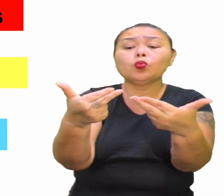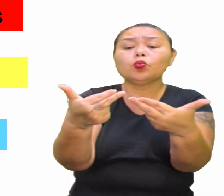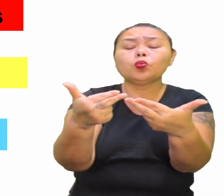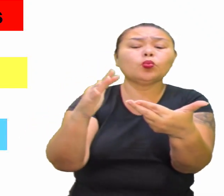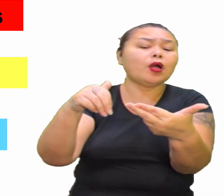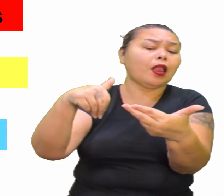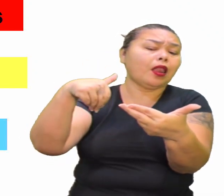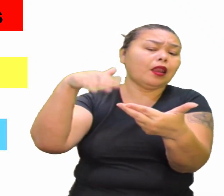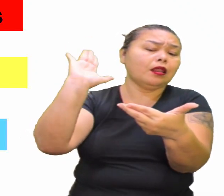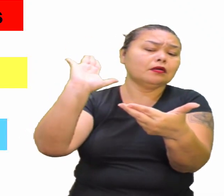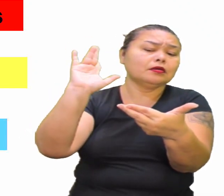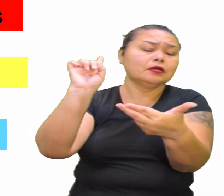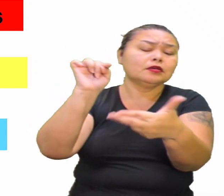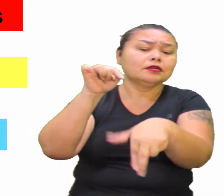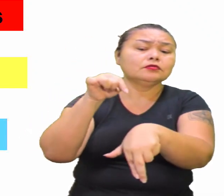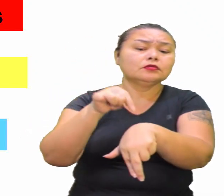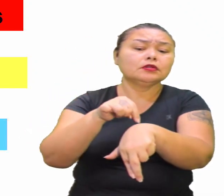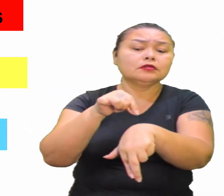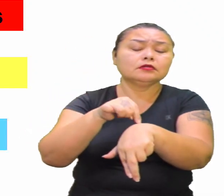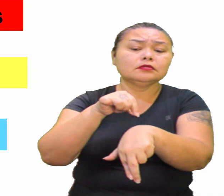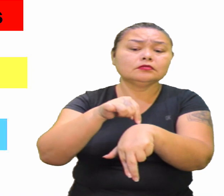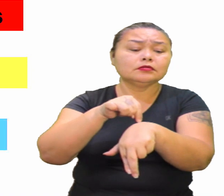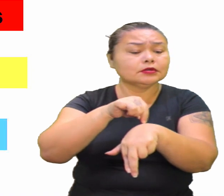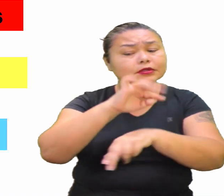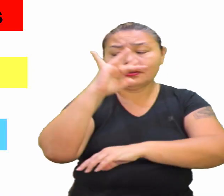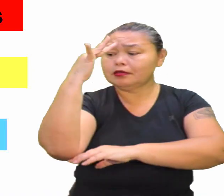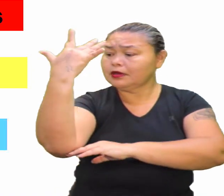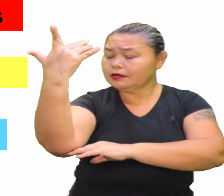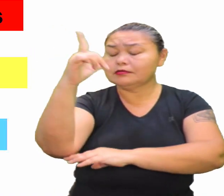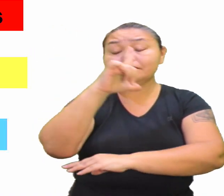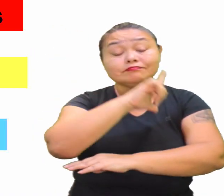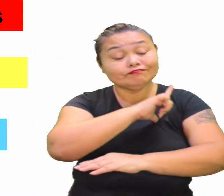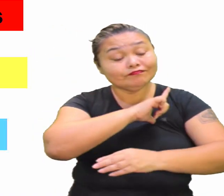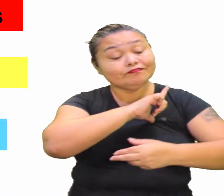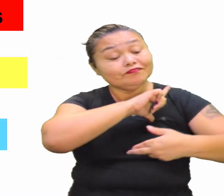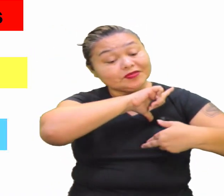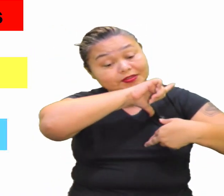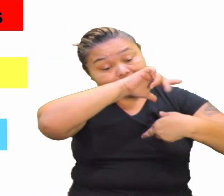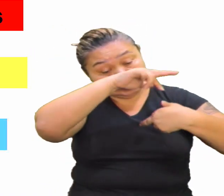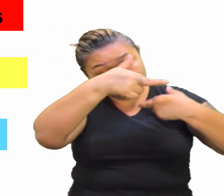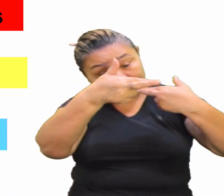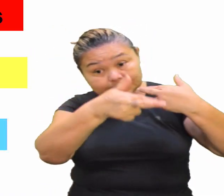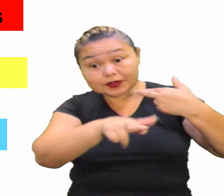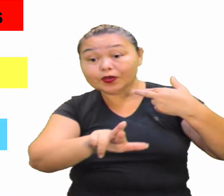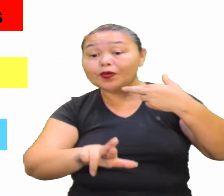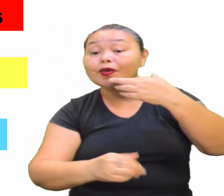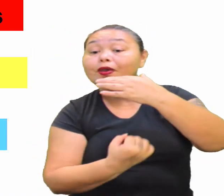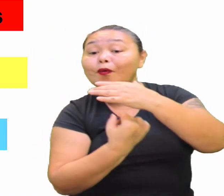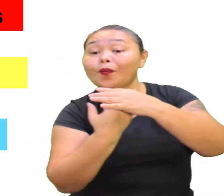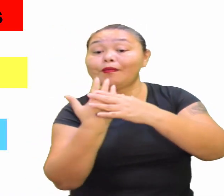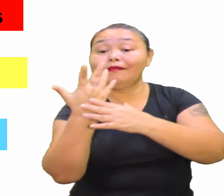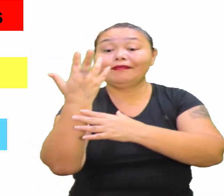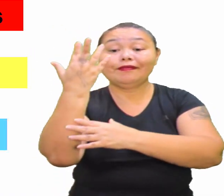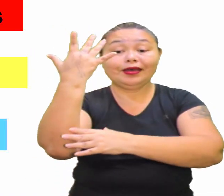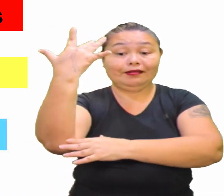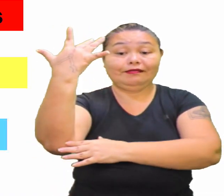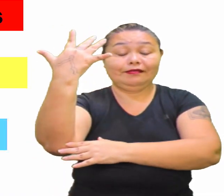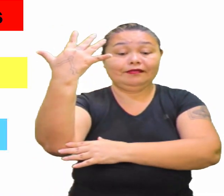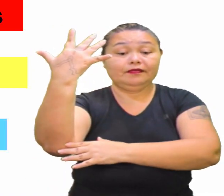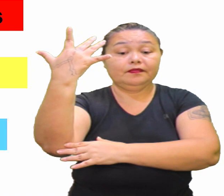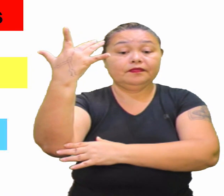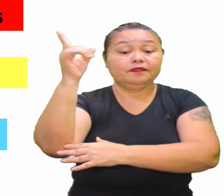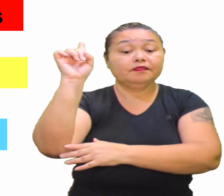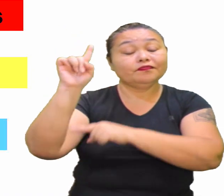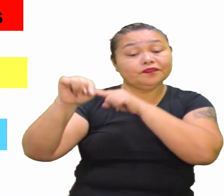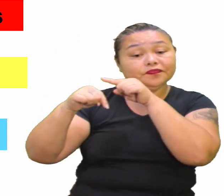além do tempo Que essa natureza tem de se recuperar E aí chegam as